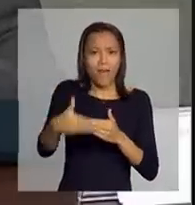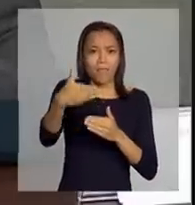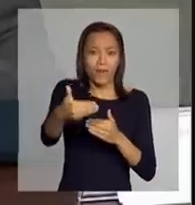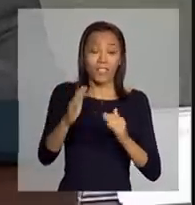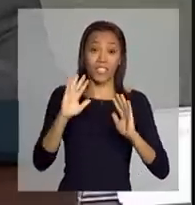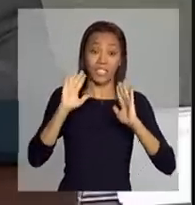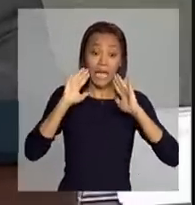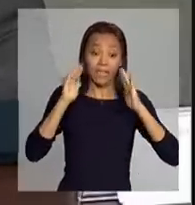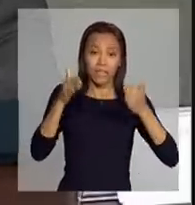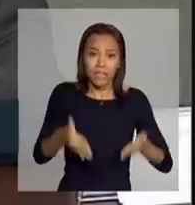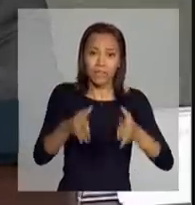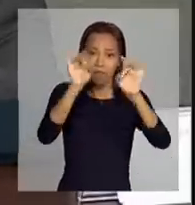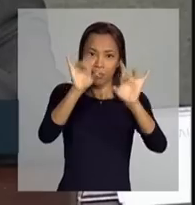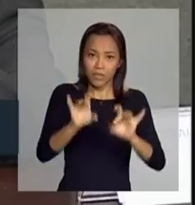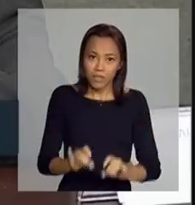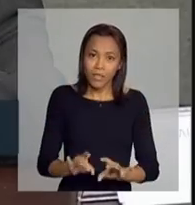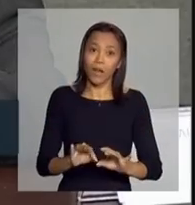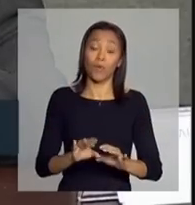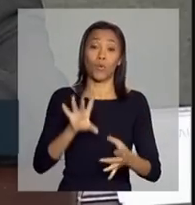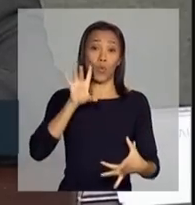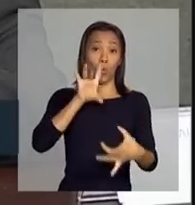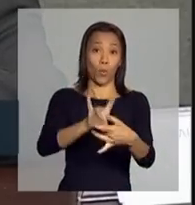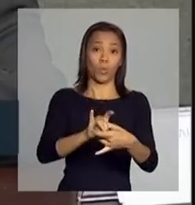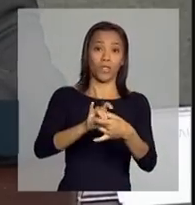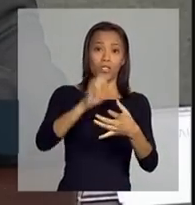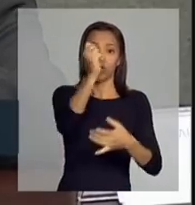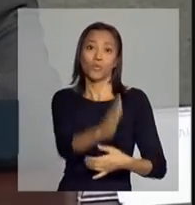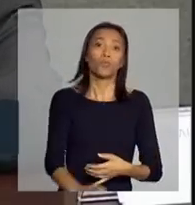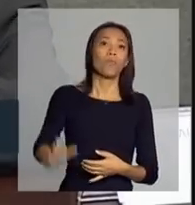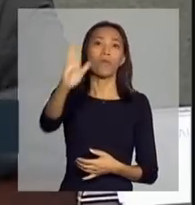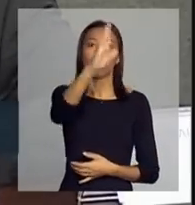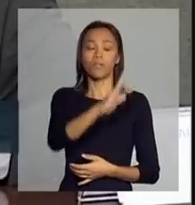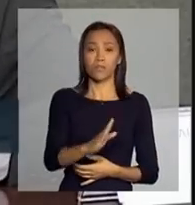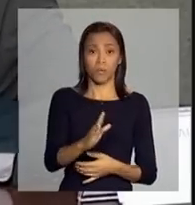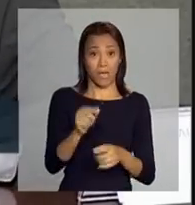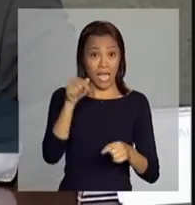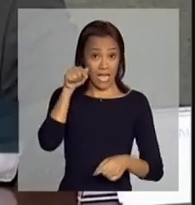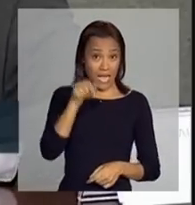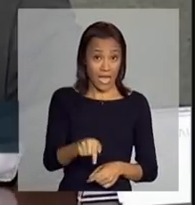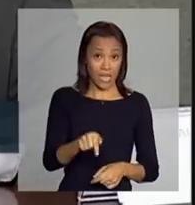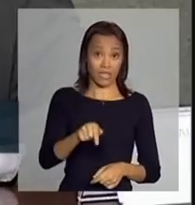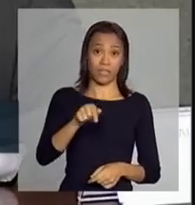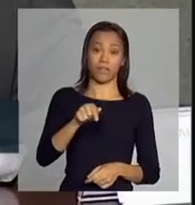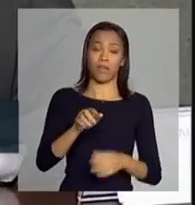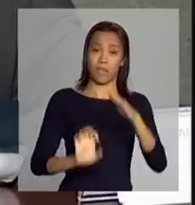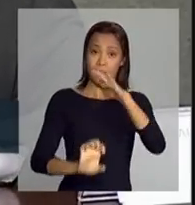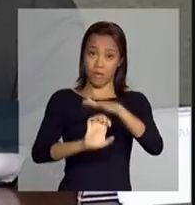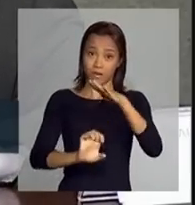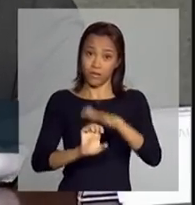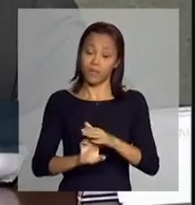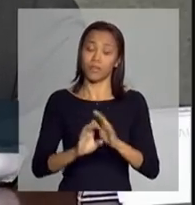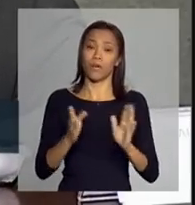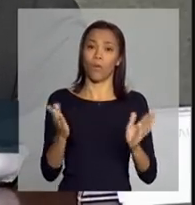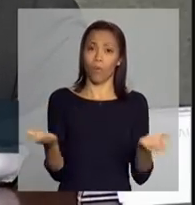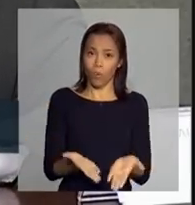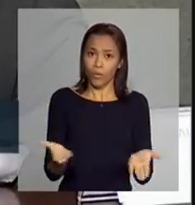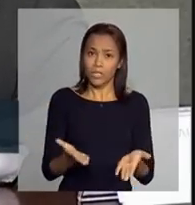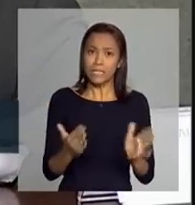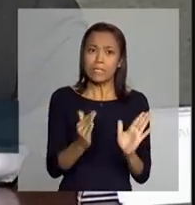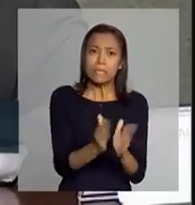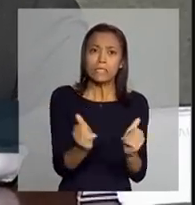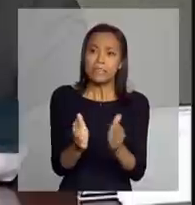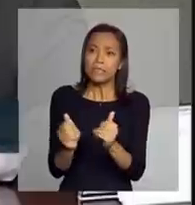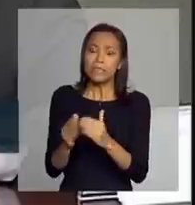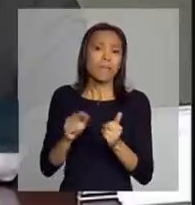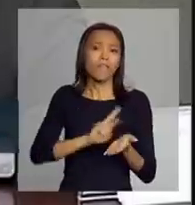sua importância no contexto deste país. momento em essa empresa está sendo demandada em